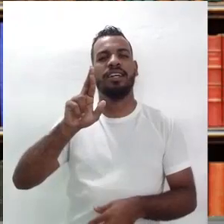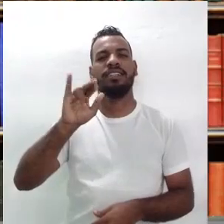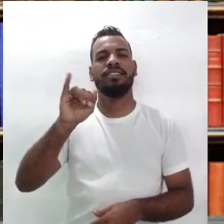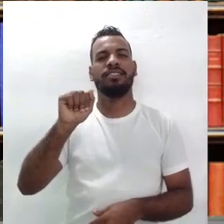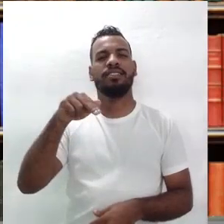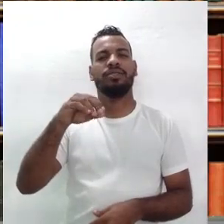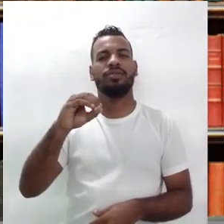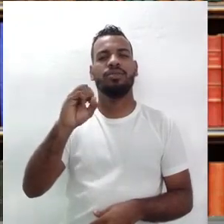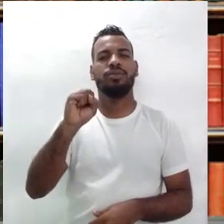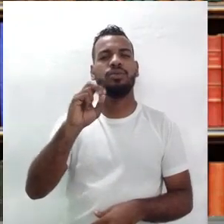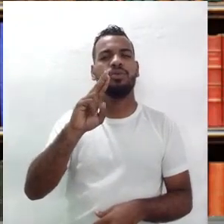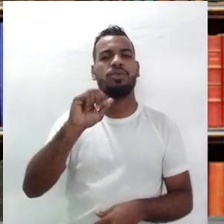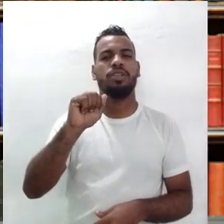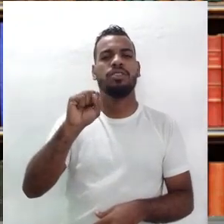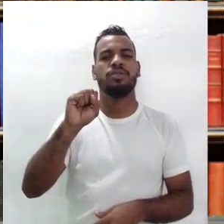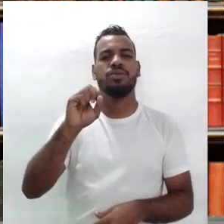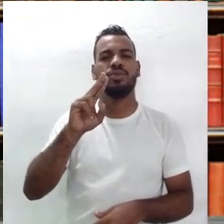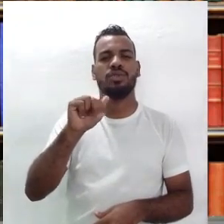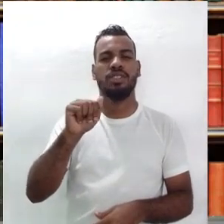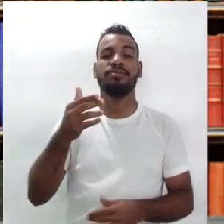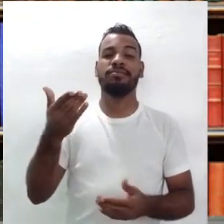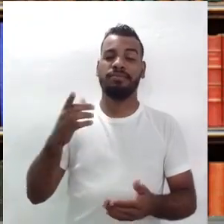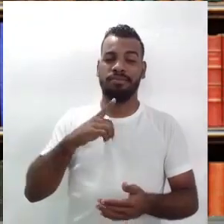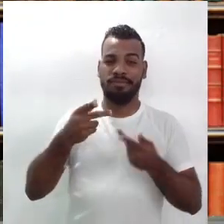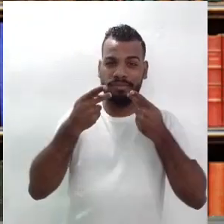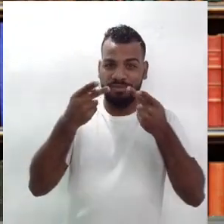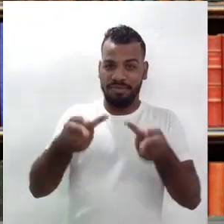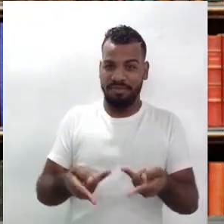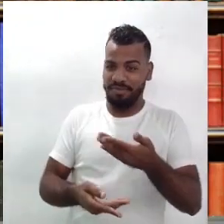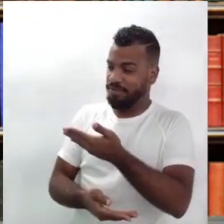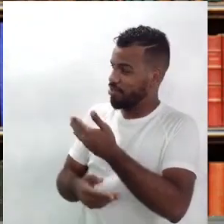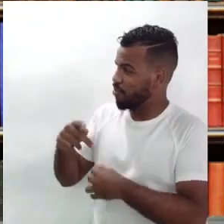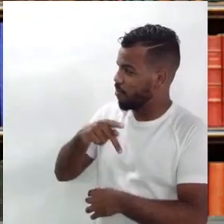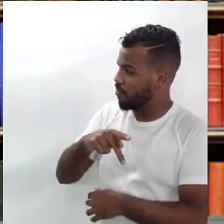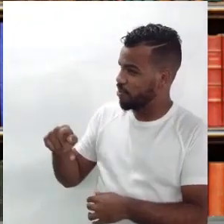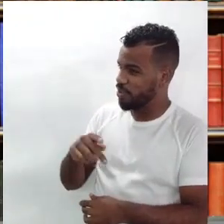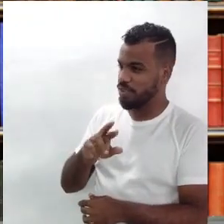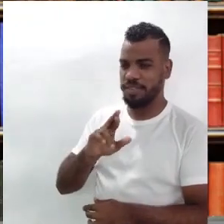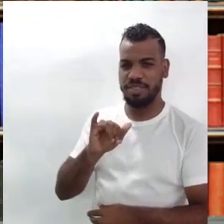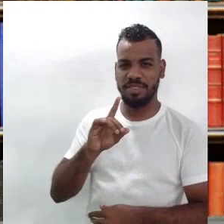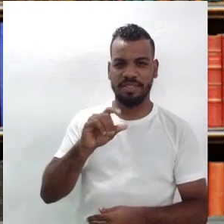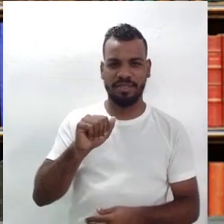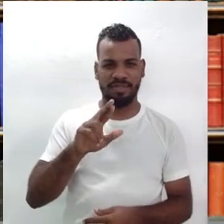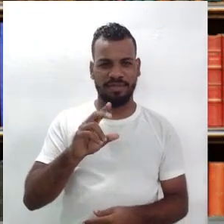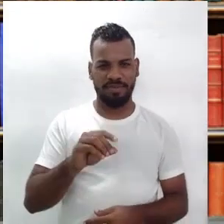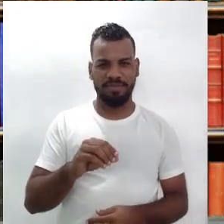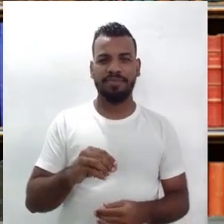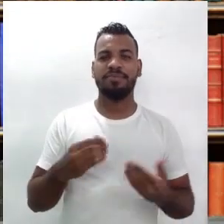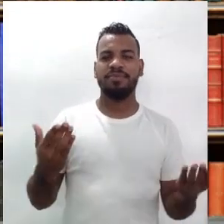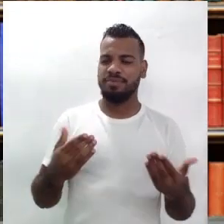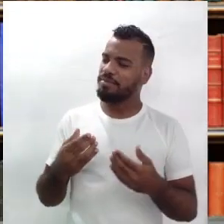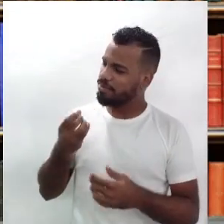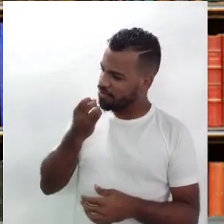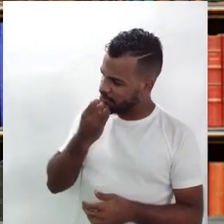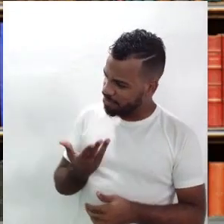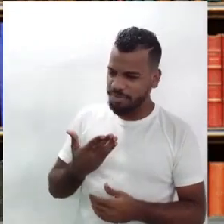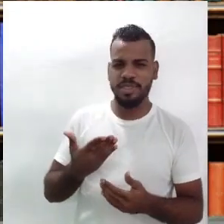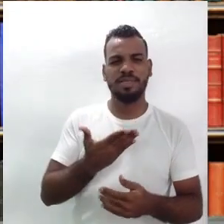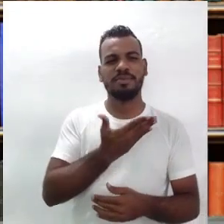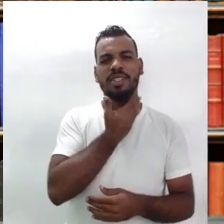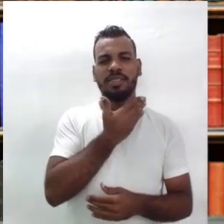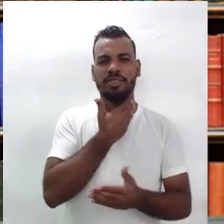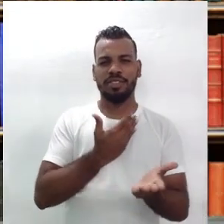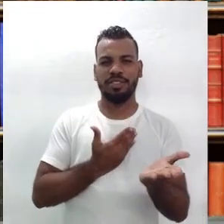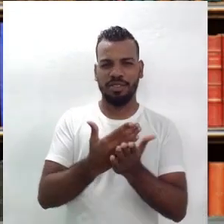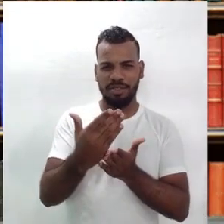nós temos hoje aqui a visita do professor Ricardo. Tudo bom, professor? Tudo bom, Robson? Vamos começar mais um bate-papo